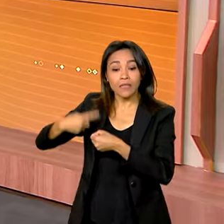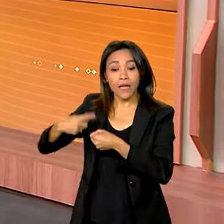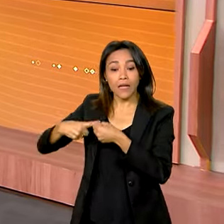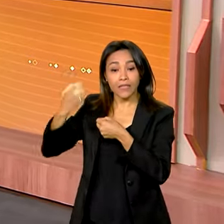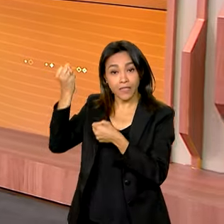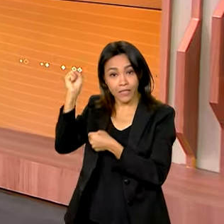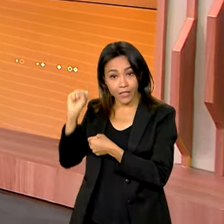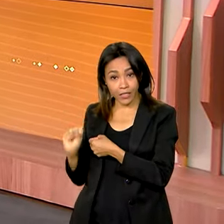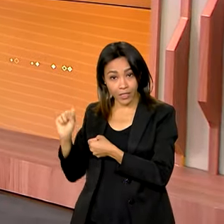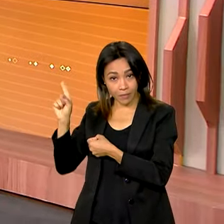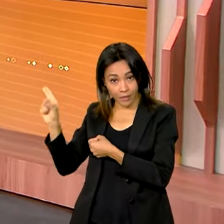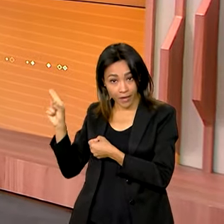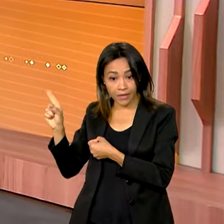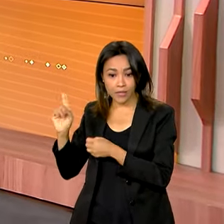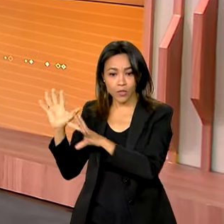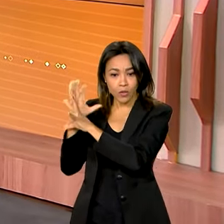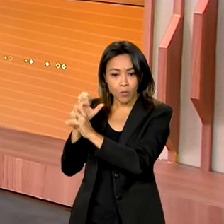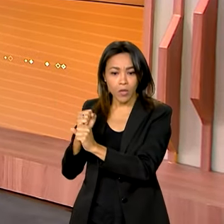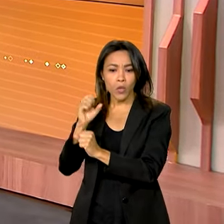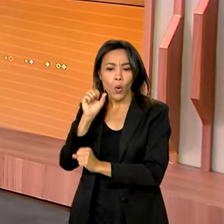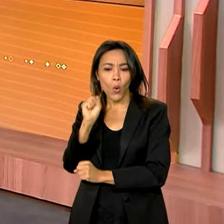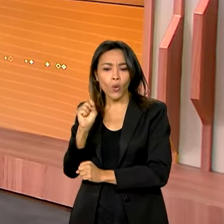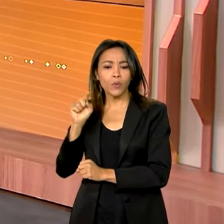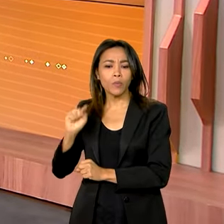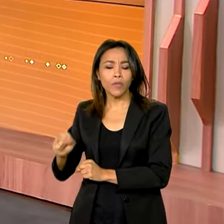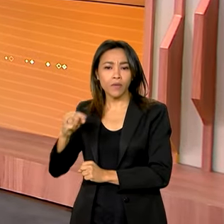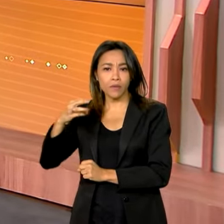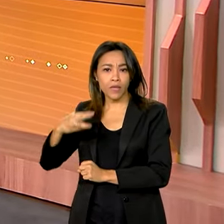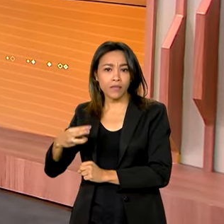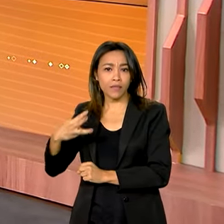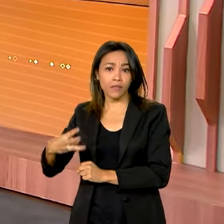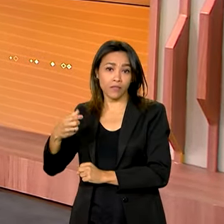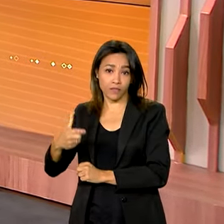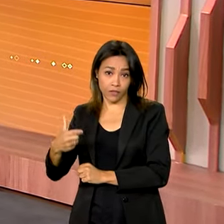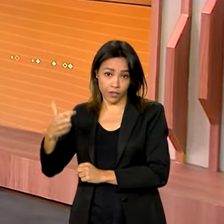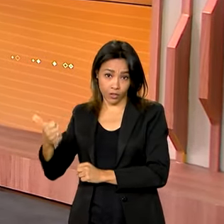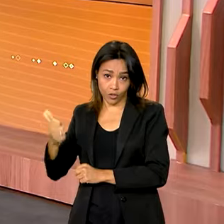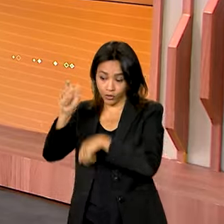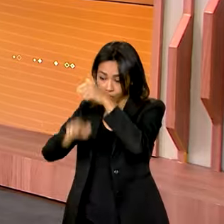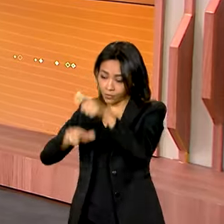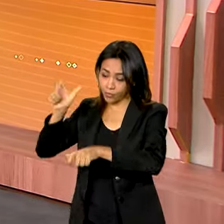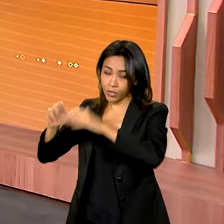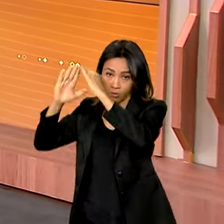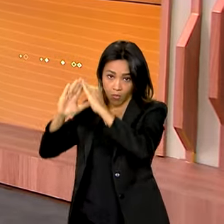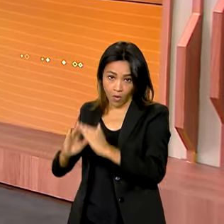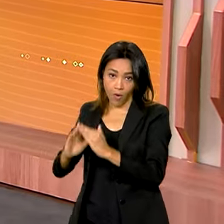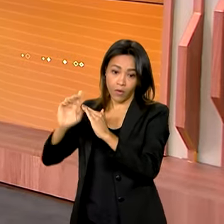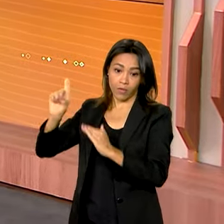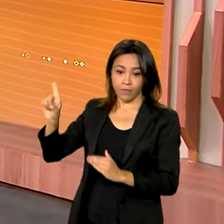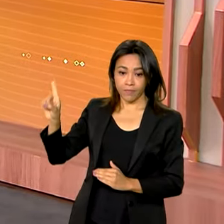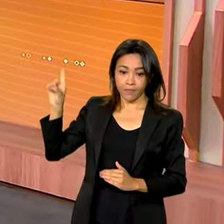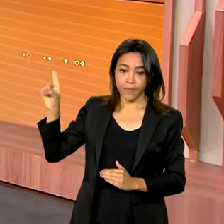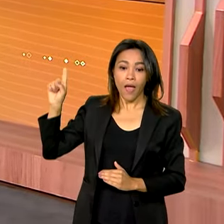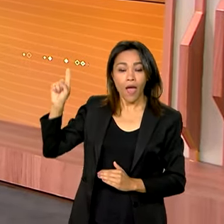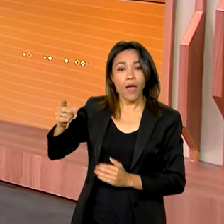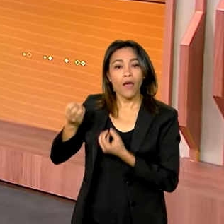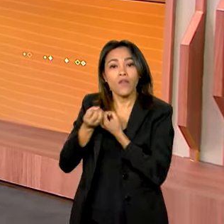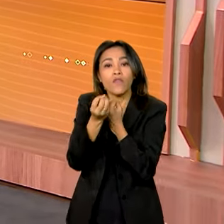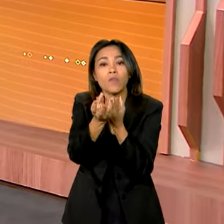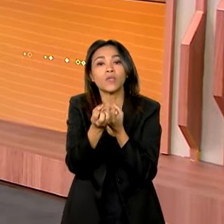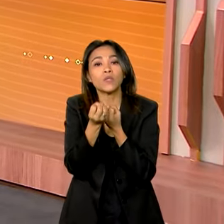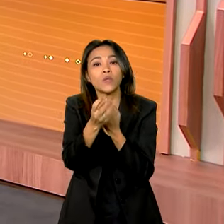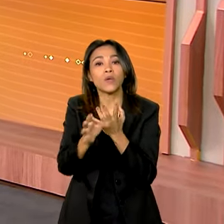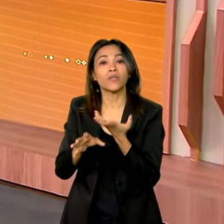população de pouco mais de 8.300 habitantes. Ela fica ali no Baixo São Francisco. Esses são dados